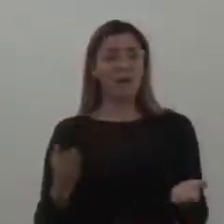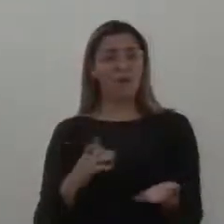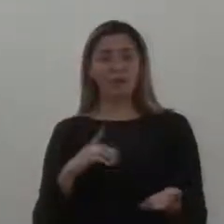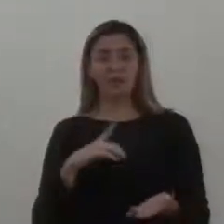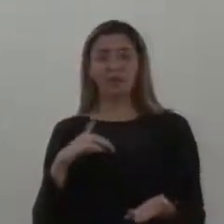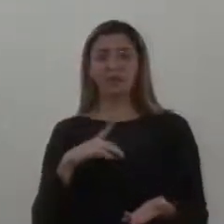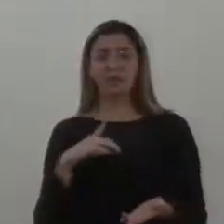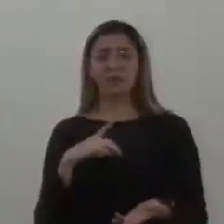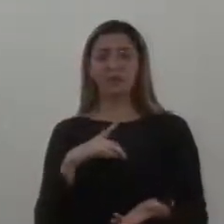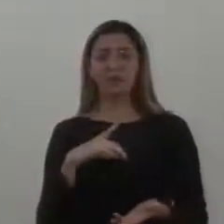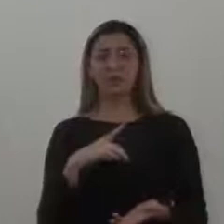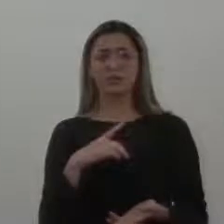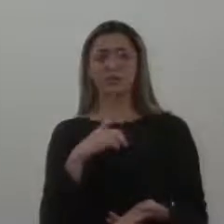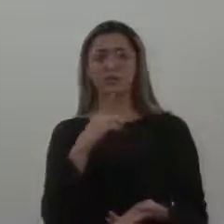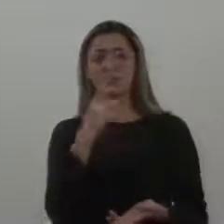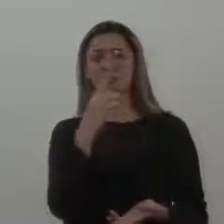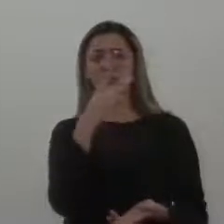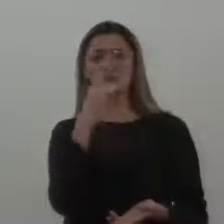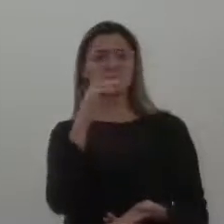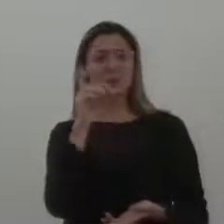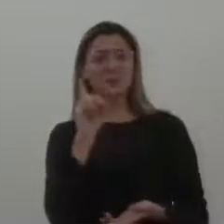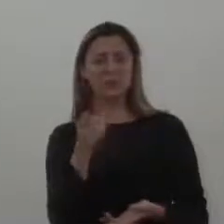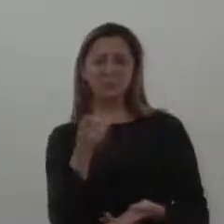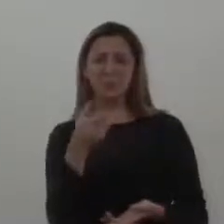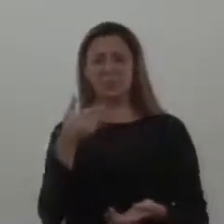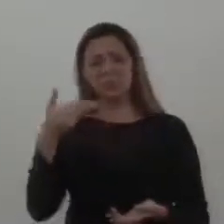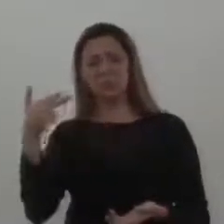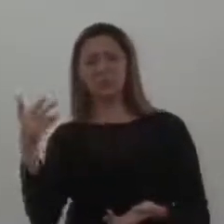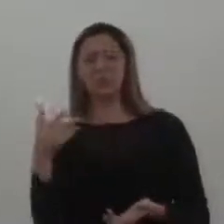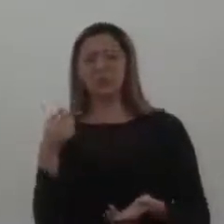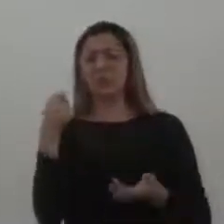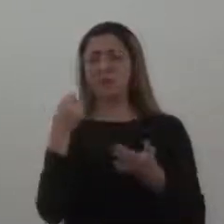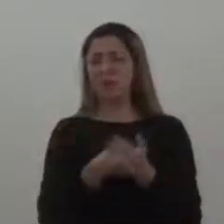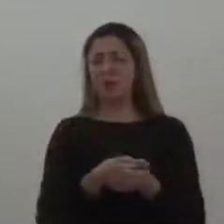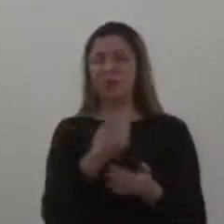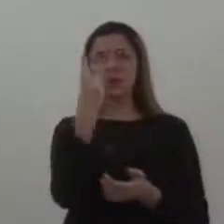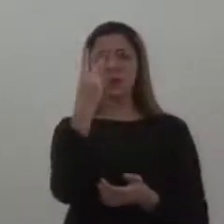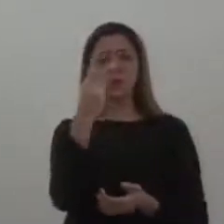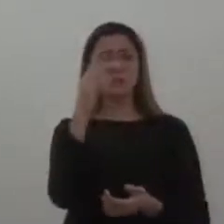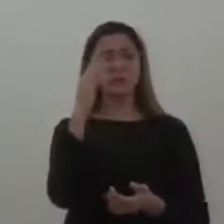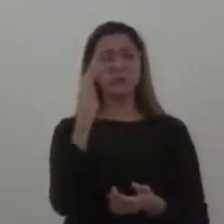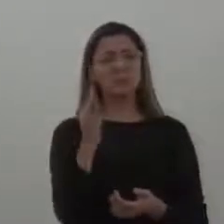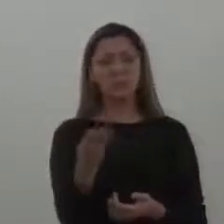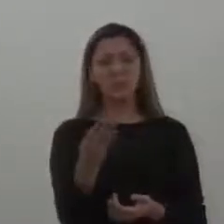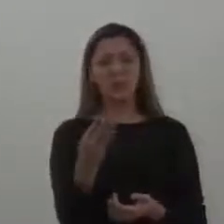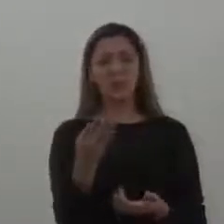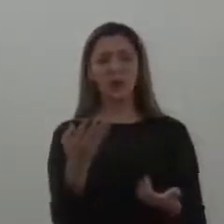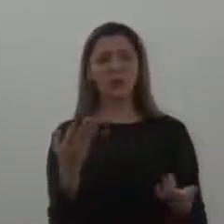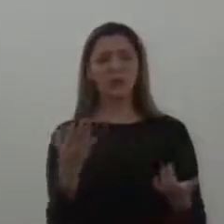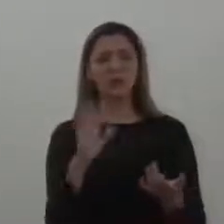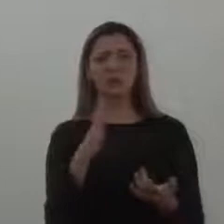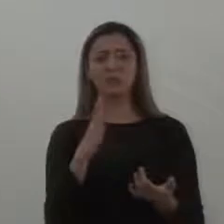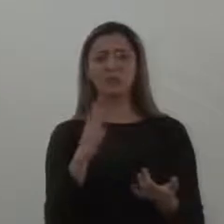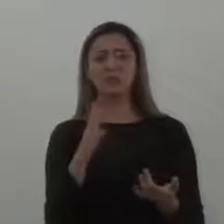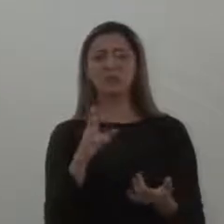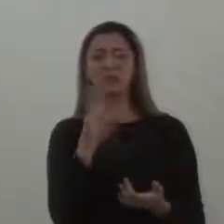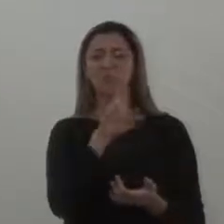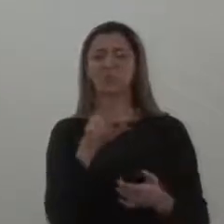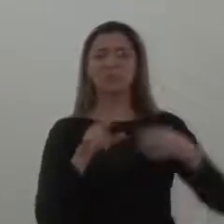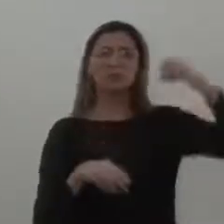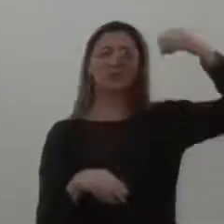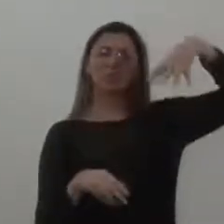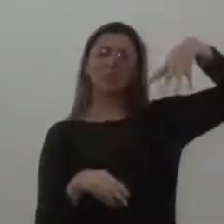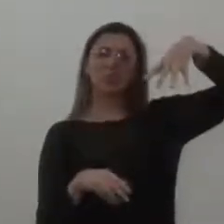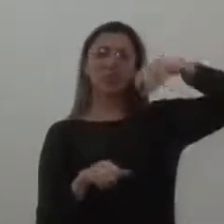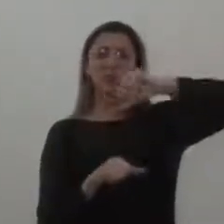13 pontos, 12 mil e pouco, nós vamos gastar aí 2 milhões e meio, 2 milhões e 400, se nós fosse trocar todos os pontos de iluminação e fazer o